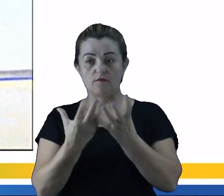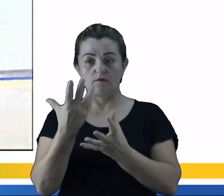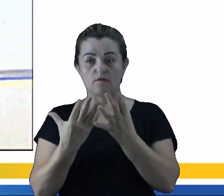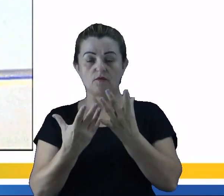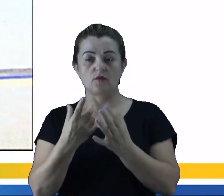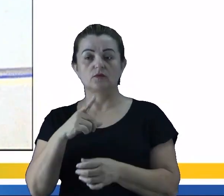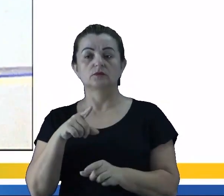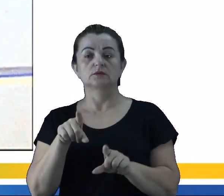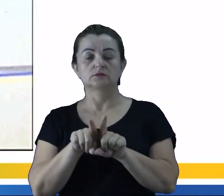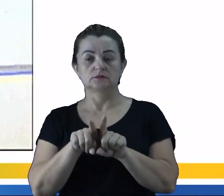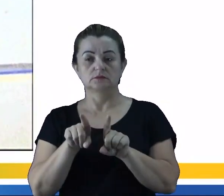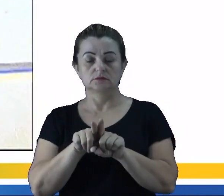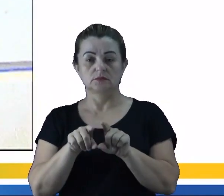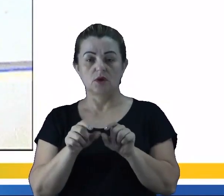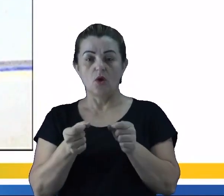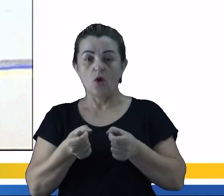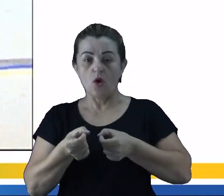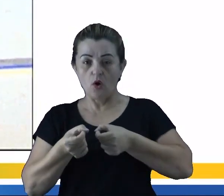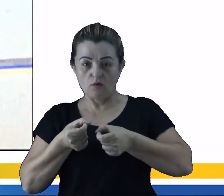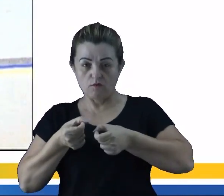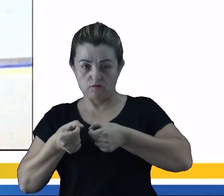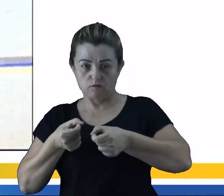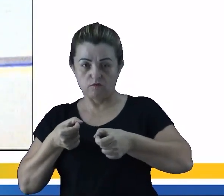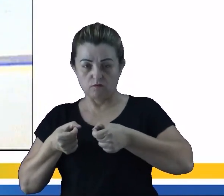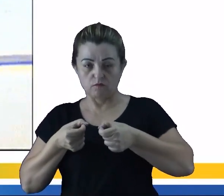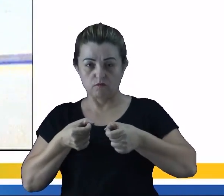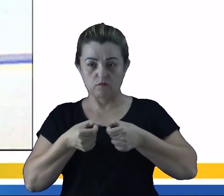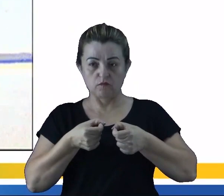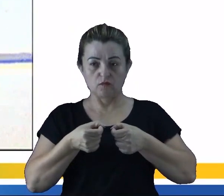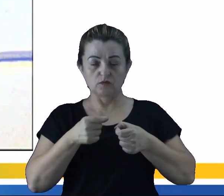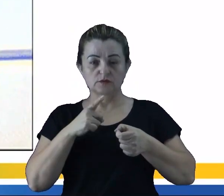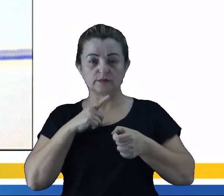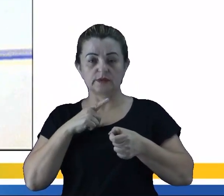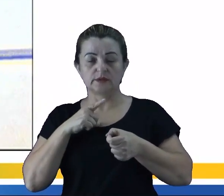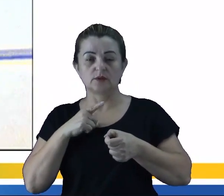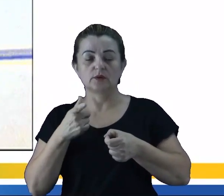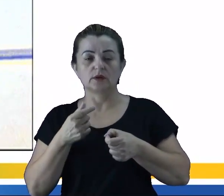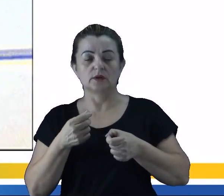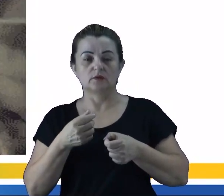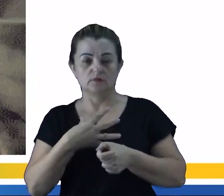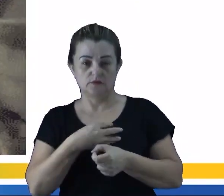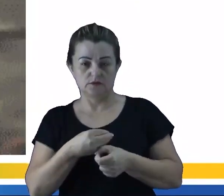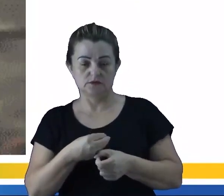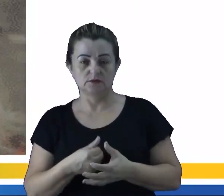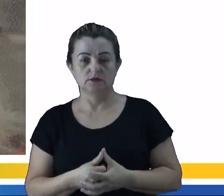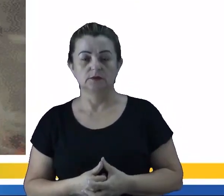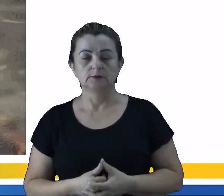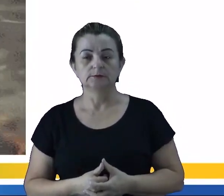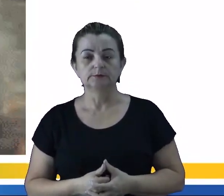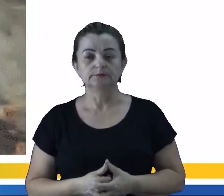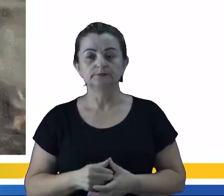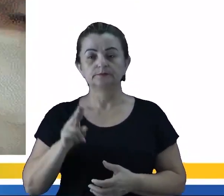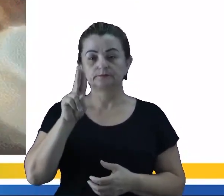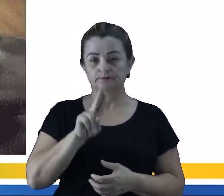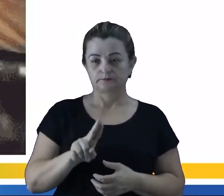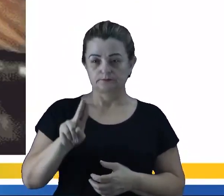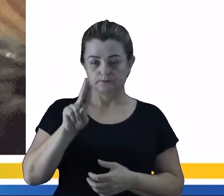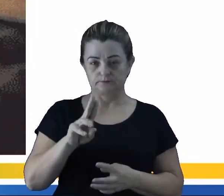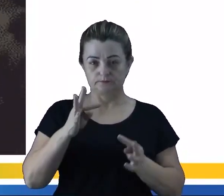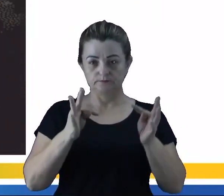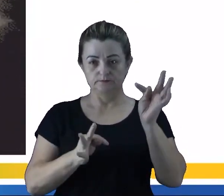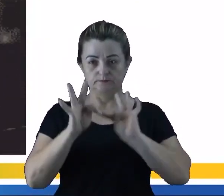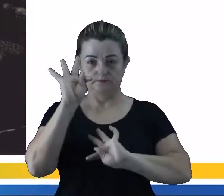congelamento de ovos ali, né? Para fazer a fertilização in vitro. Ele também é utilizado para